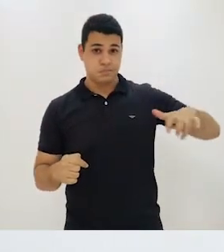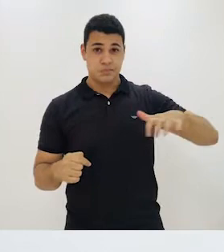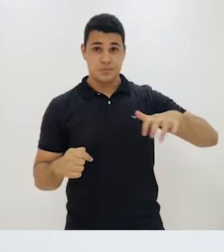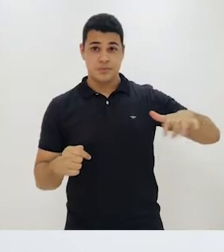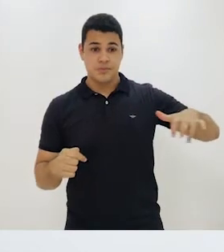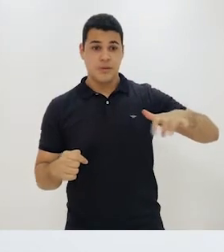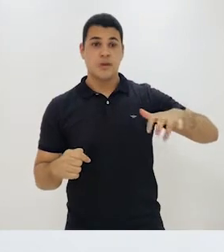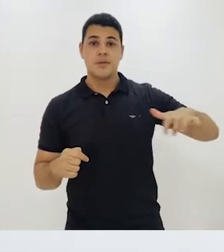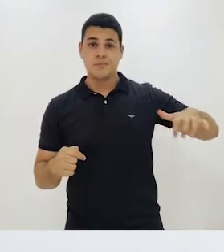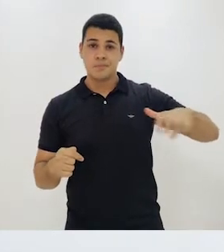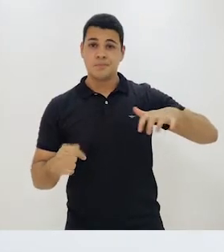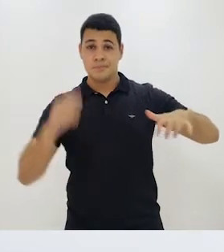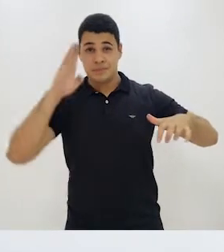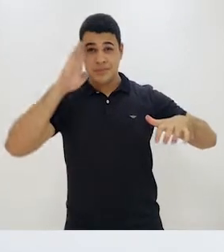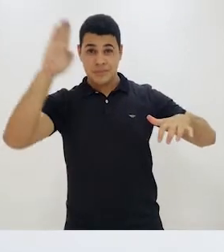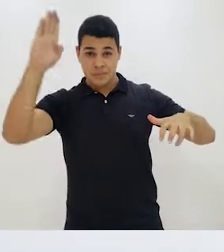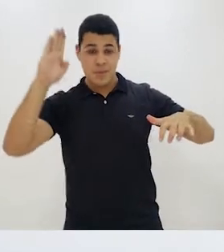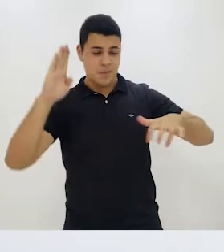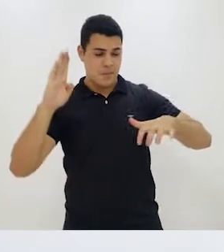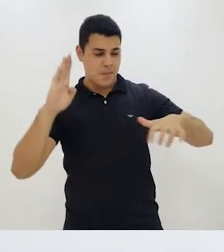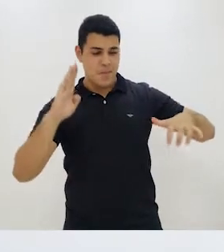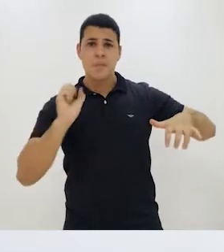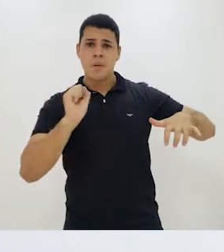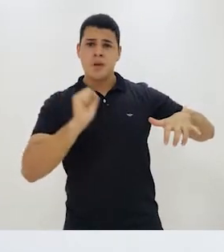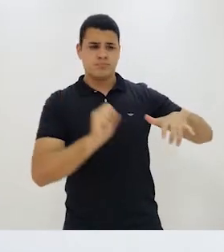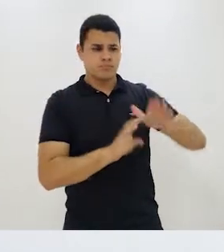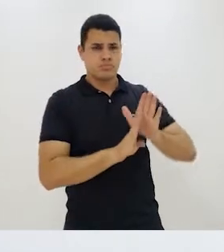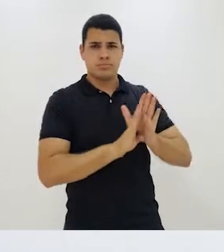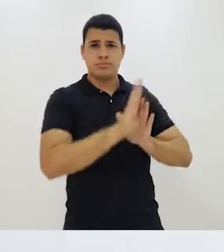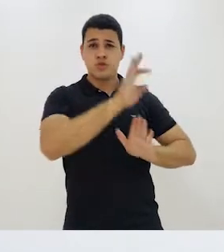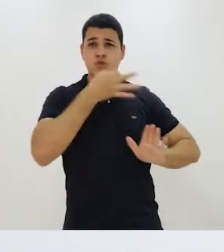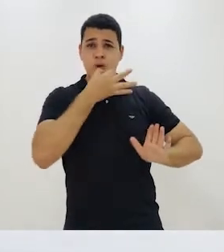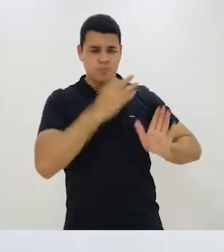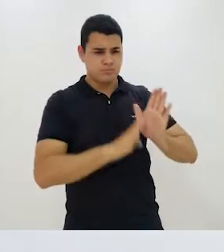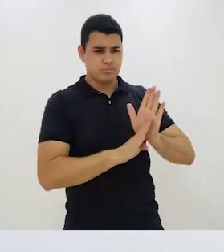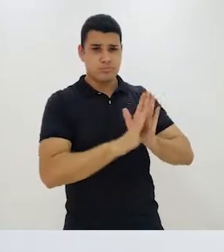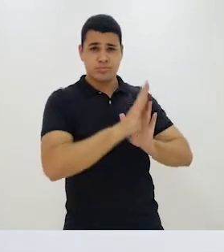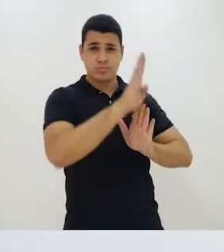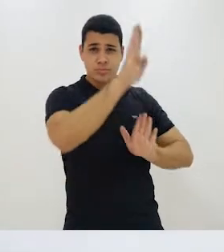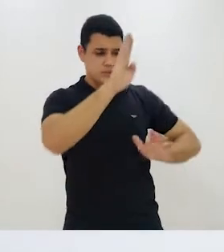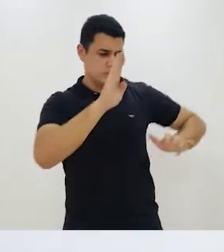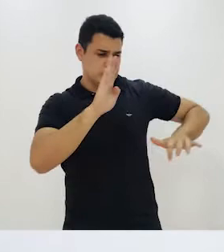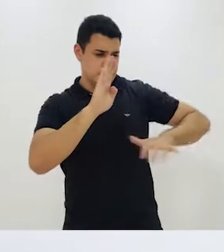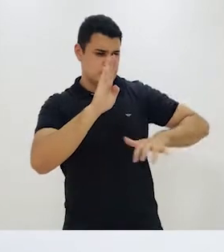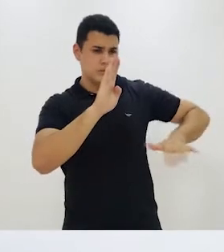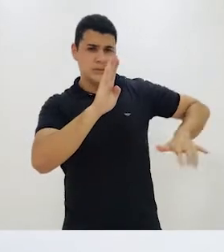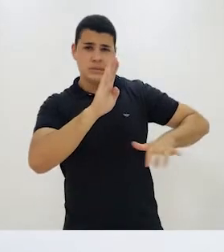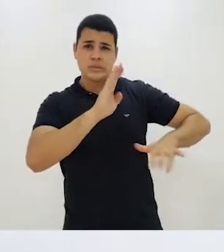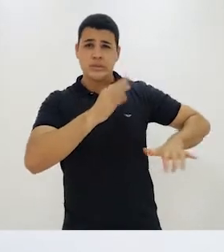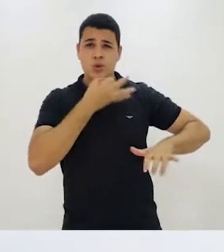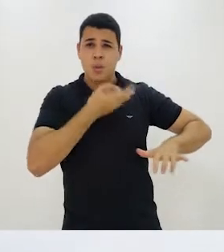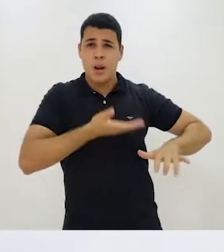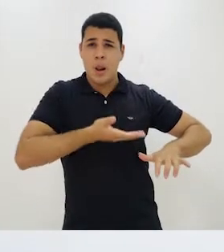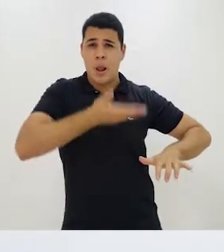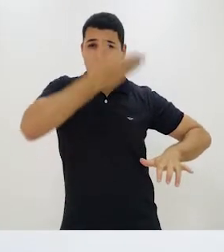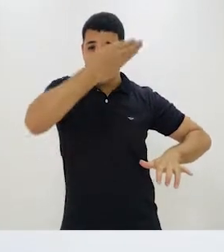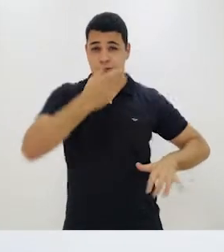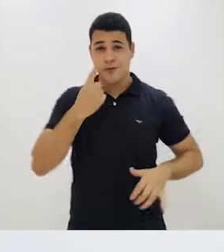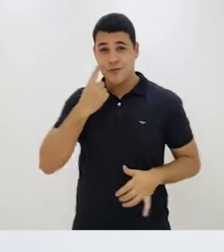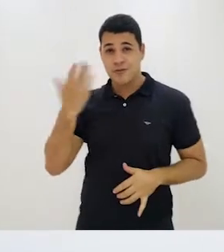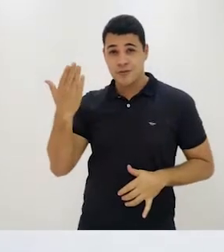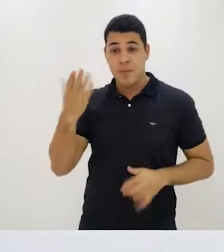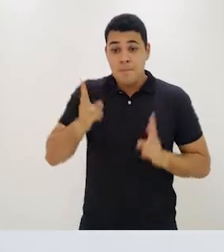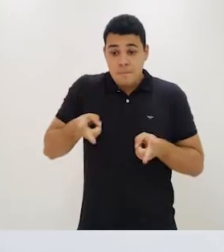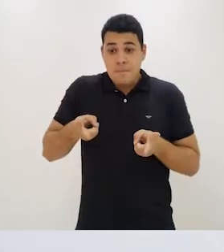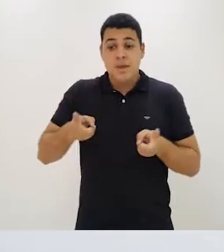Fundamental, quinta do acorde, terça, uma oitava acima, funcionando como décima. Ficaria assim,